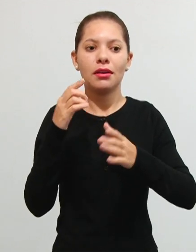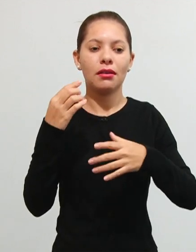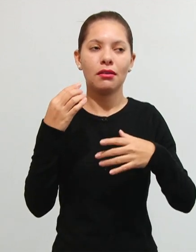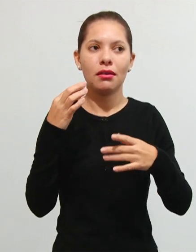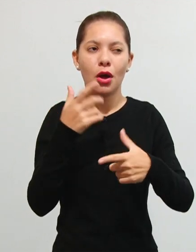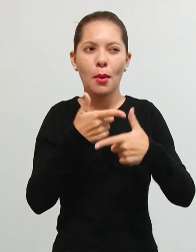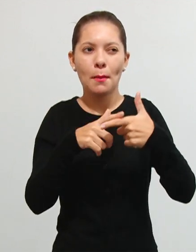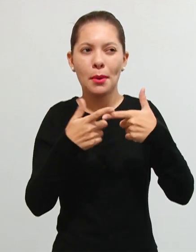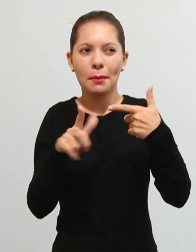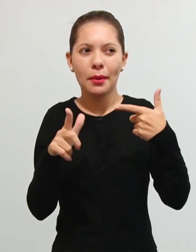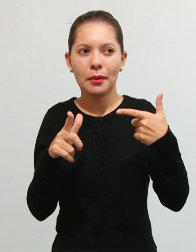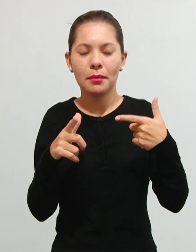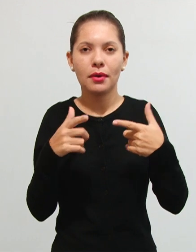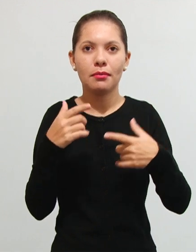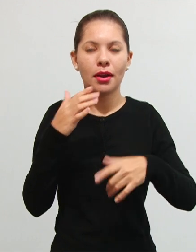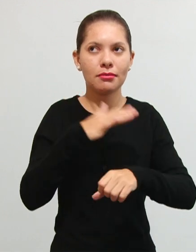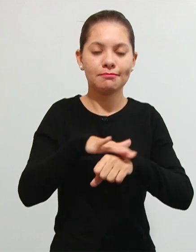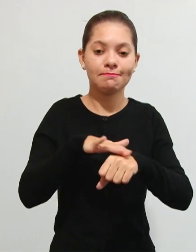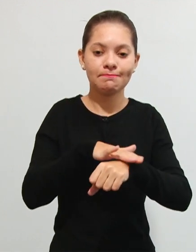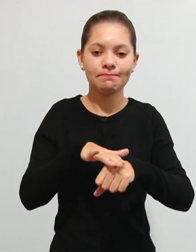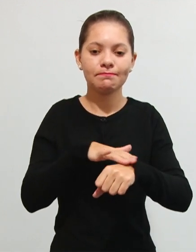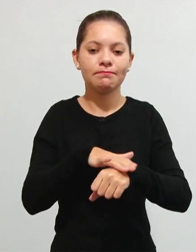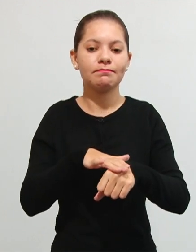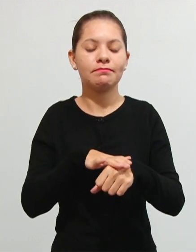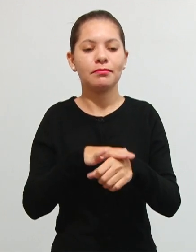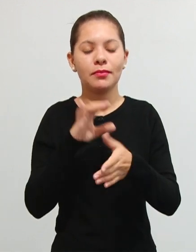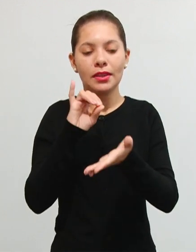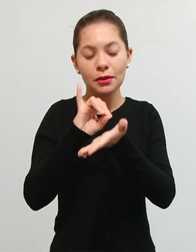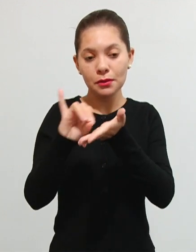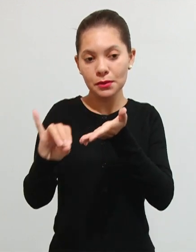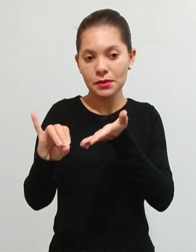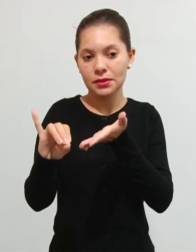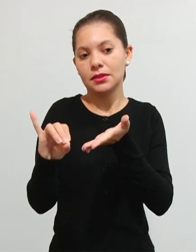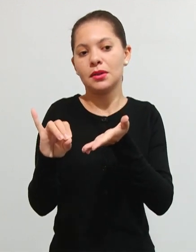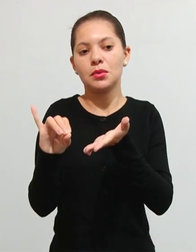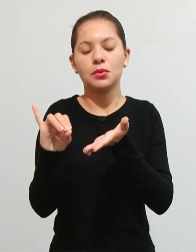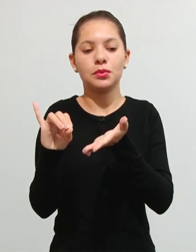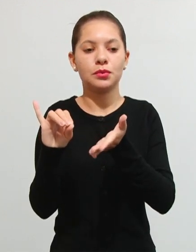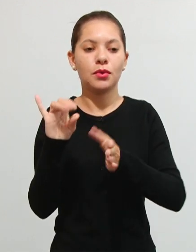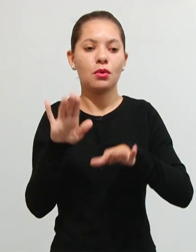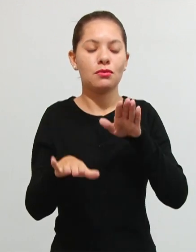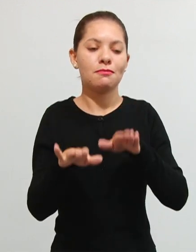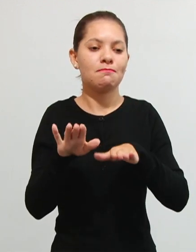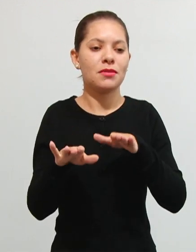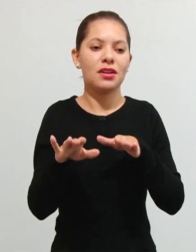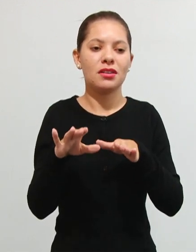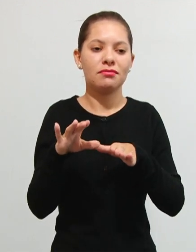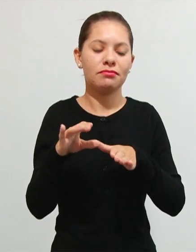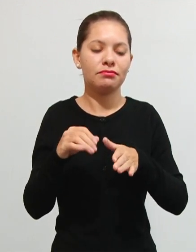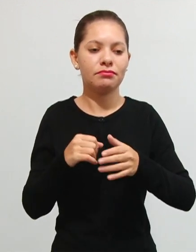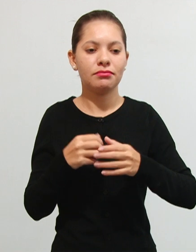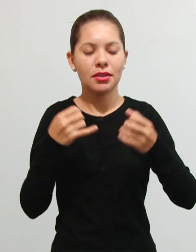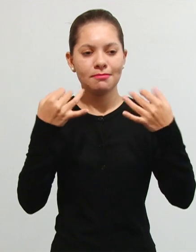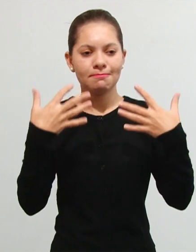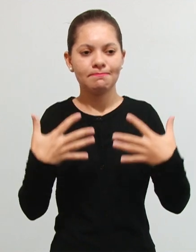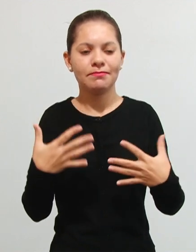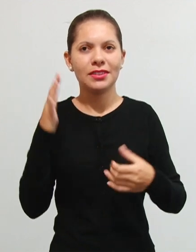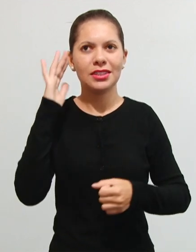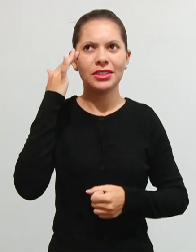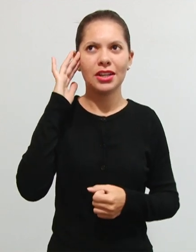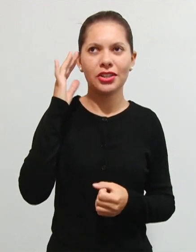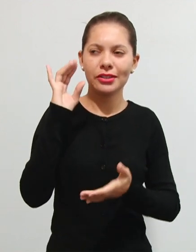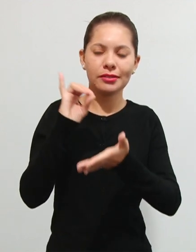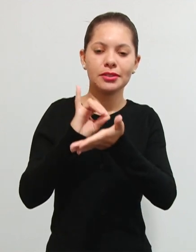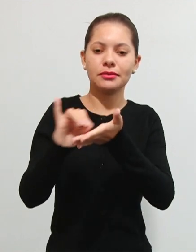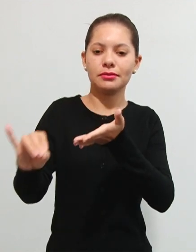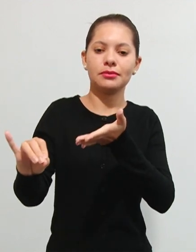aí conversado pelo fato da devolução alguma parte da doutrina doutrina minoritária entendia que já que